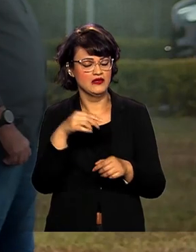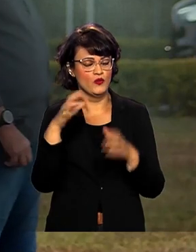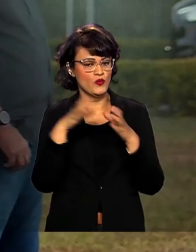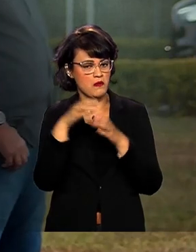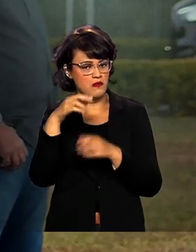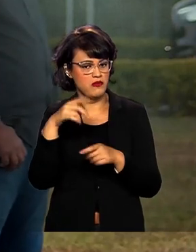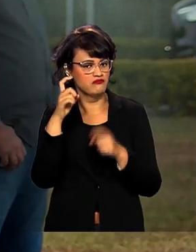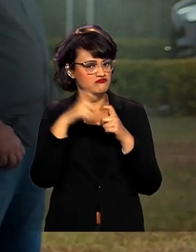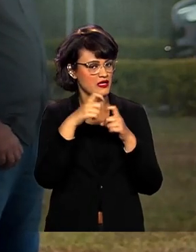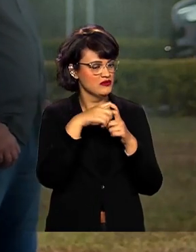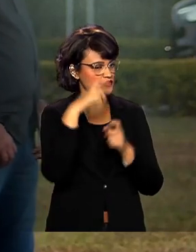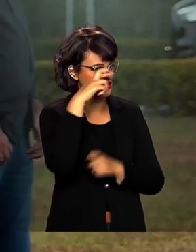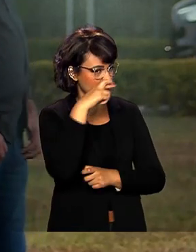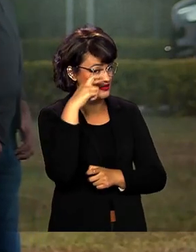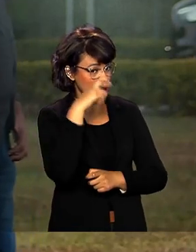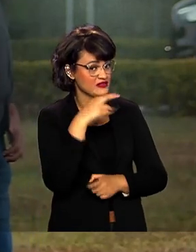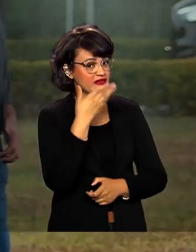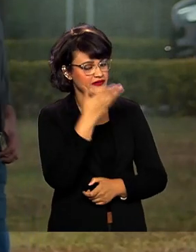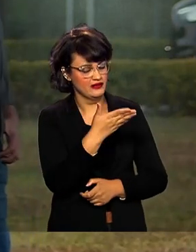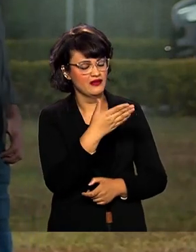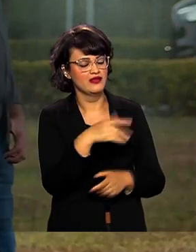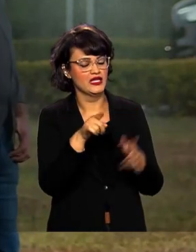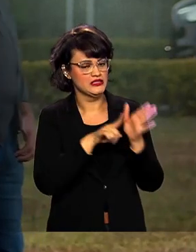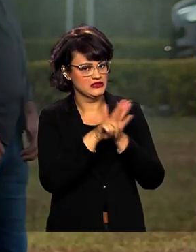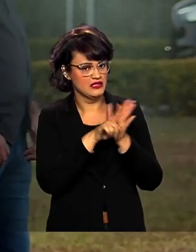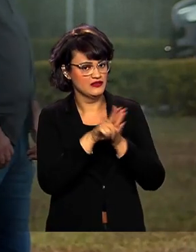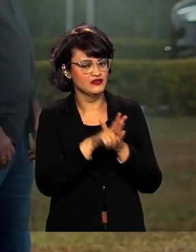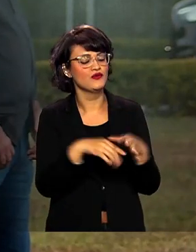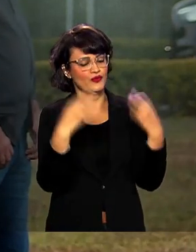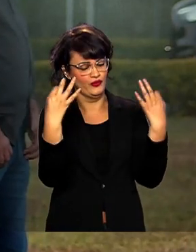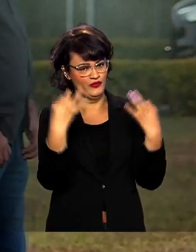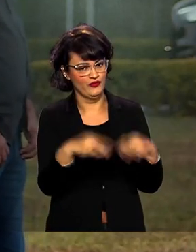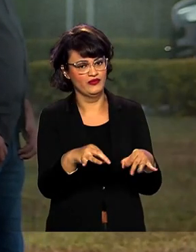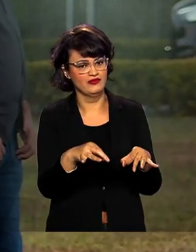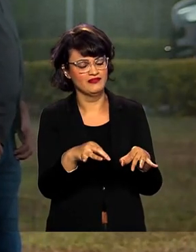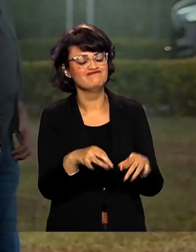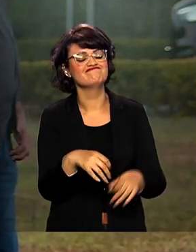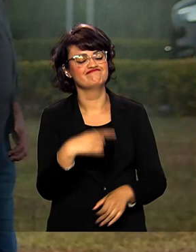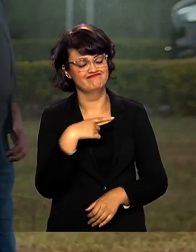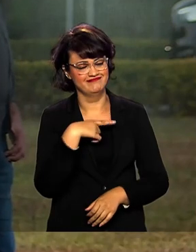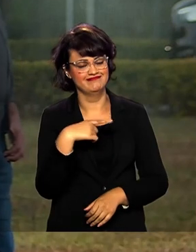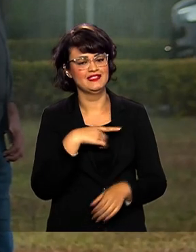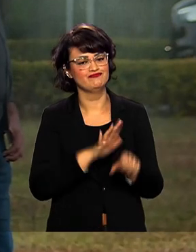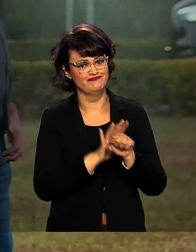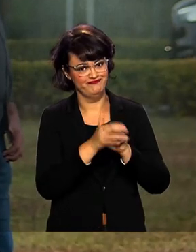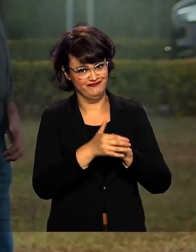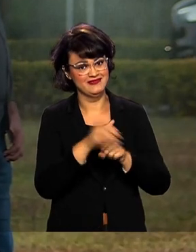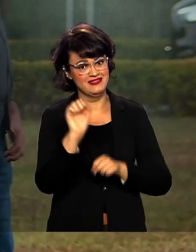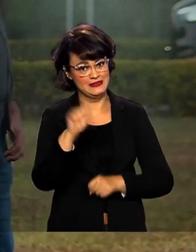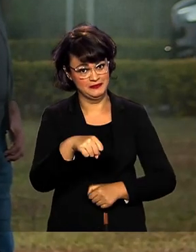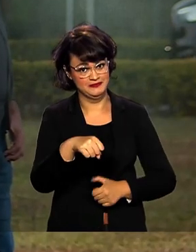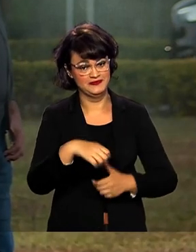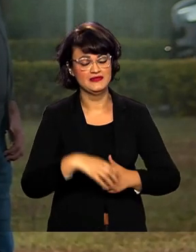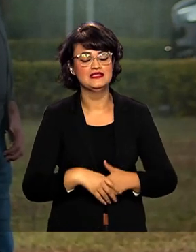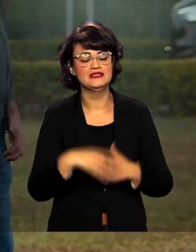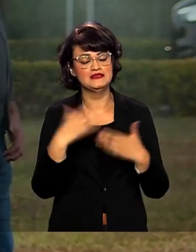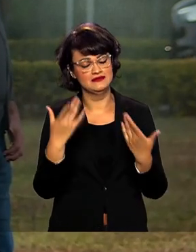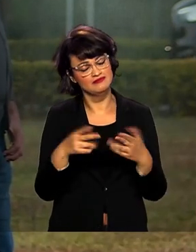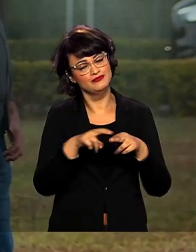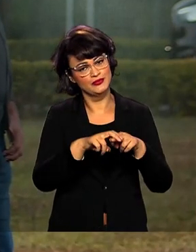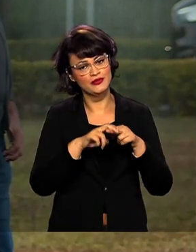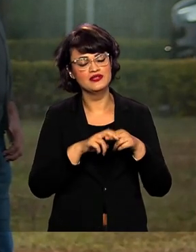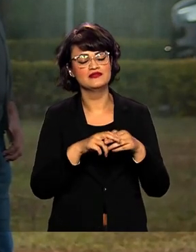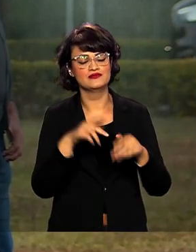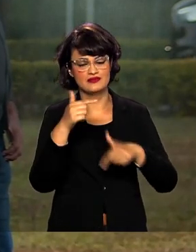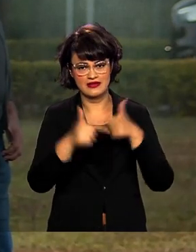médica. Um novo teste para Covid-19 feito ontem apresentou resultado positivo. O presidente continua, portanto,